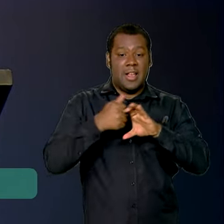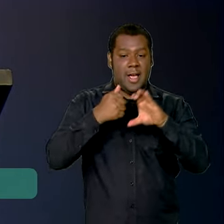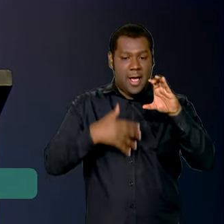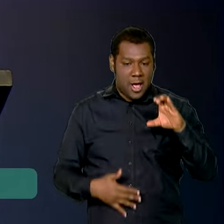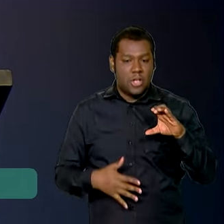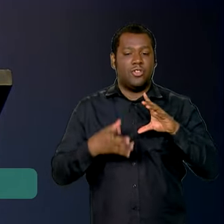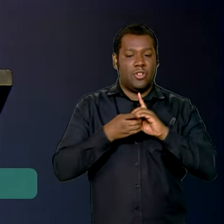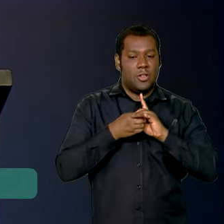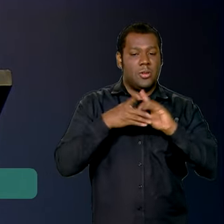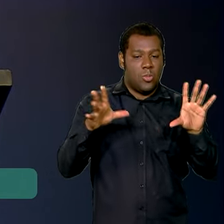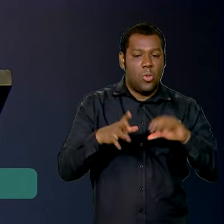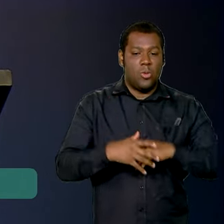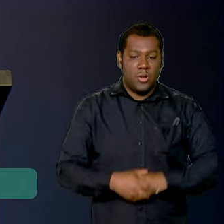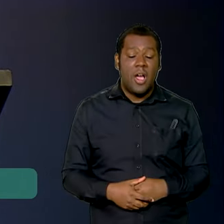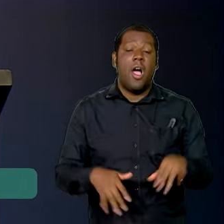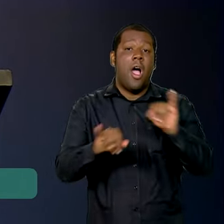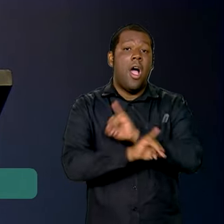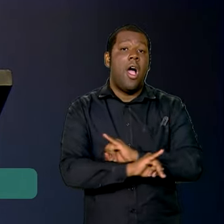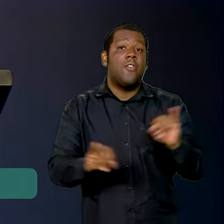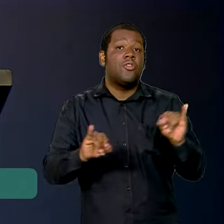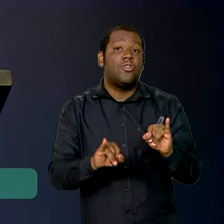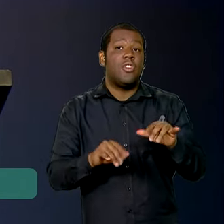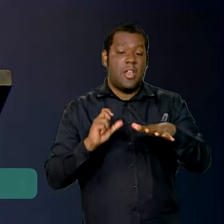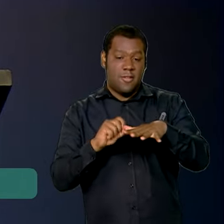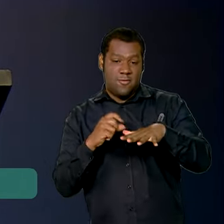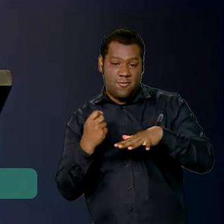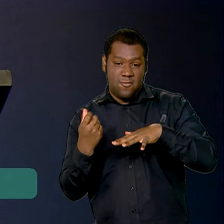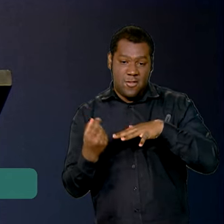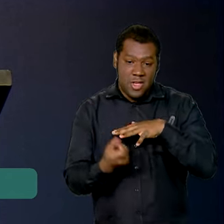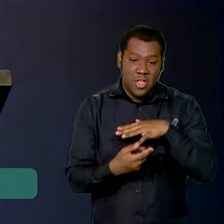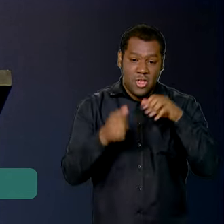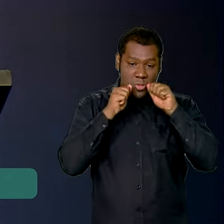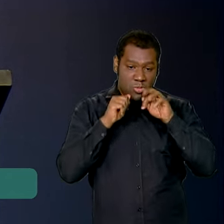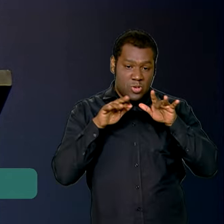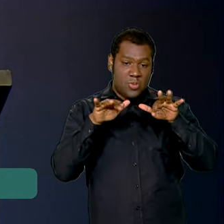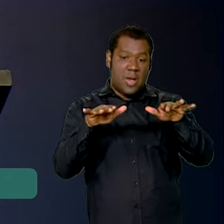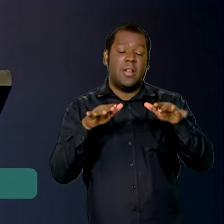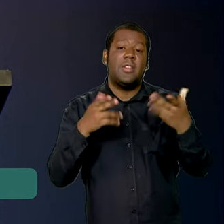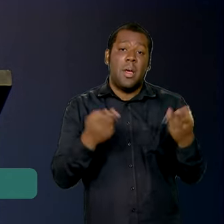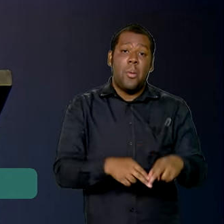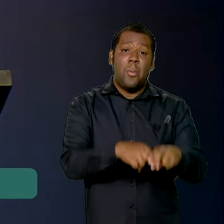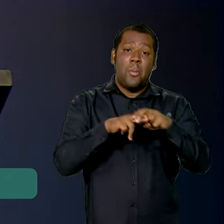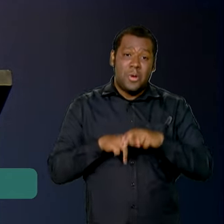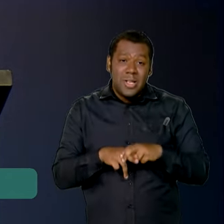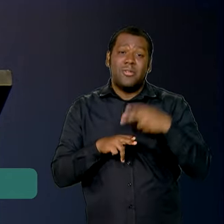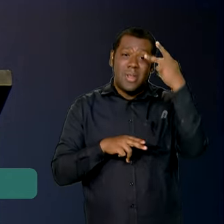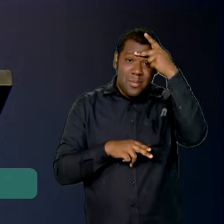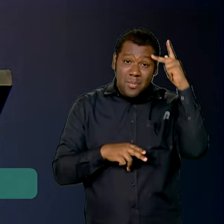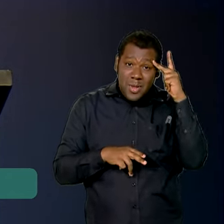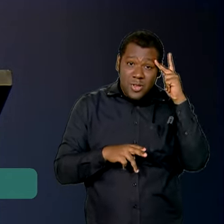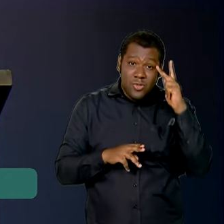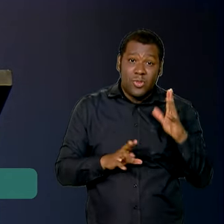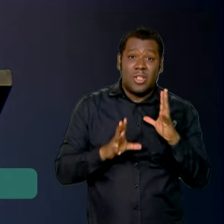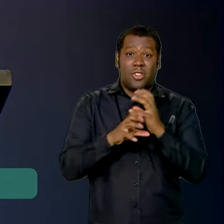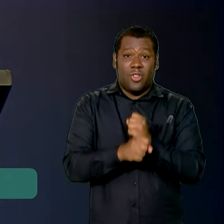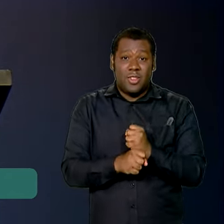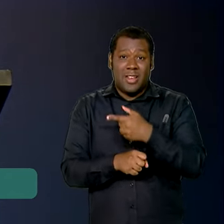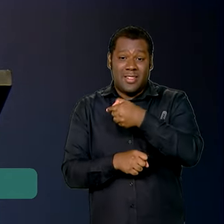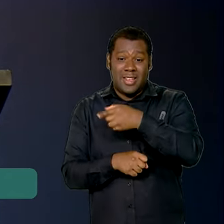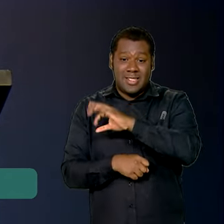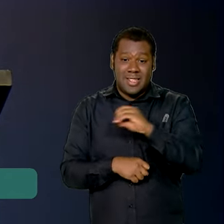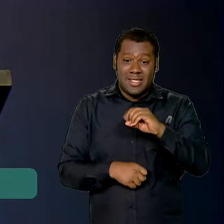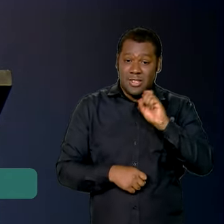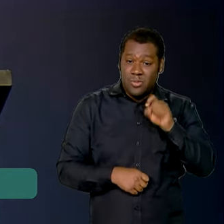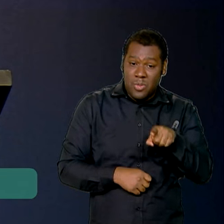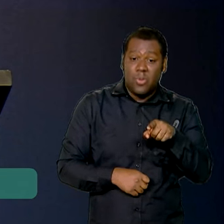O ministro lembrou que a disseminação de notícias falsas foi responsável pela morte de milhões de pessoas por Covid-19.